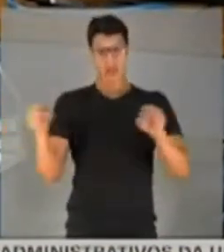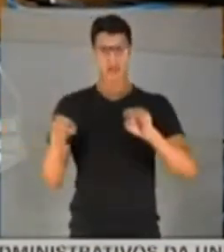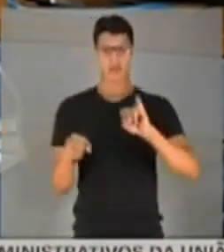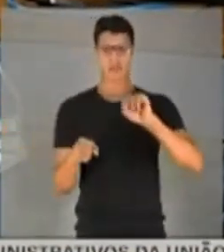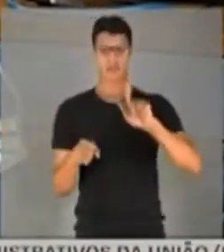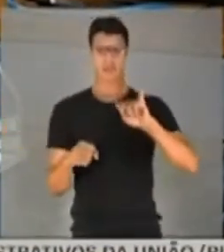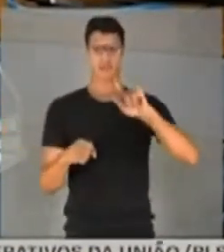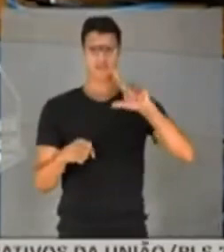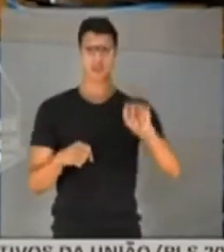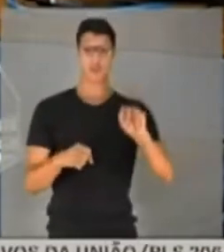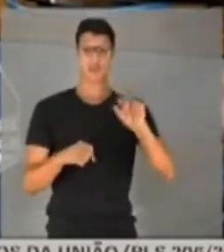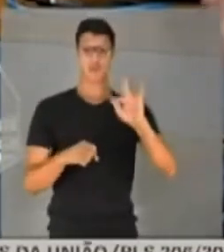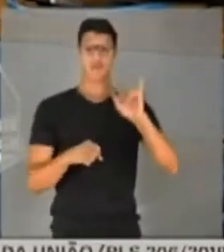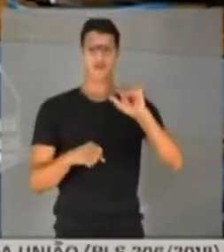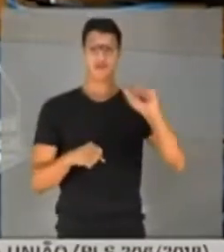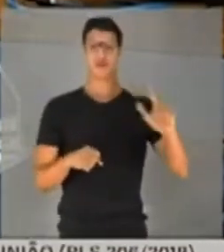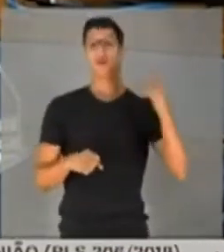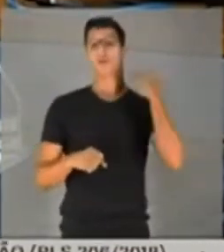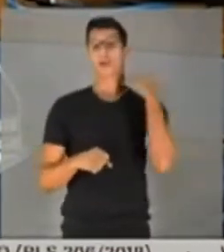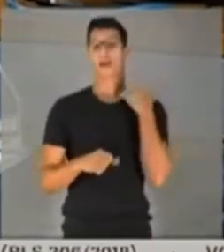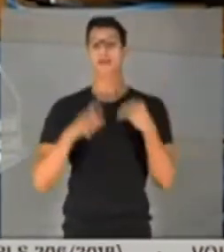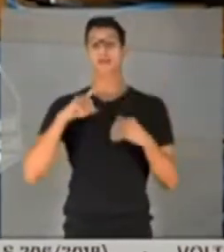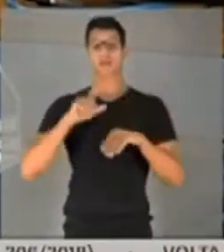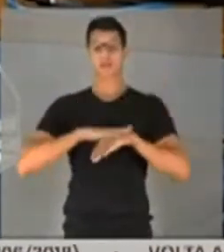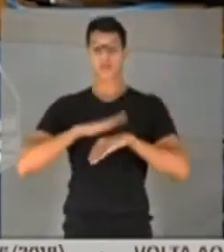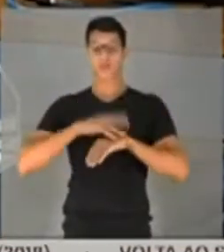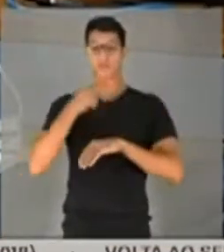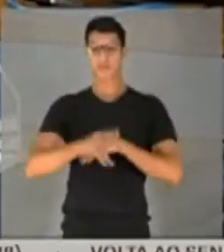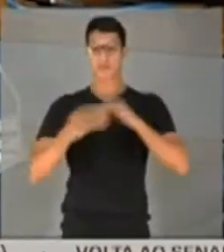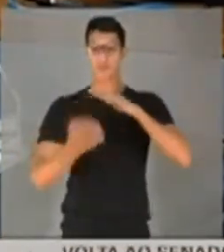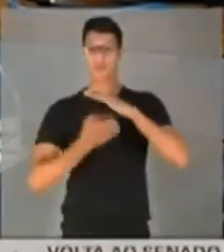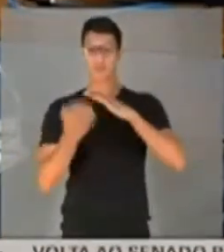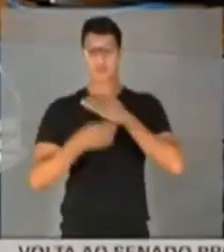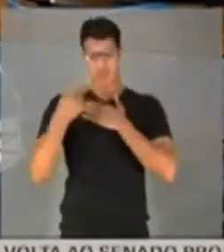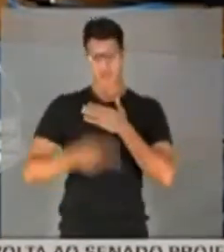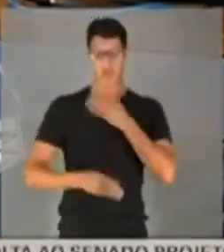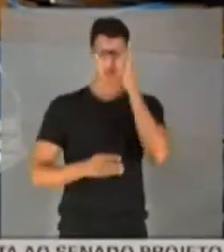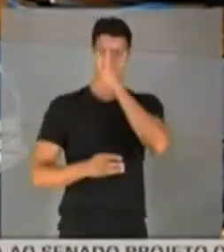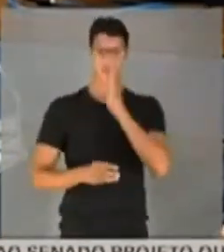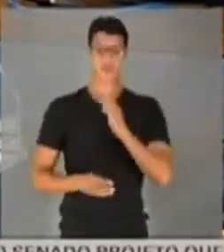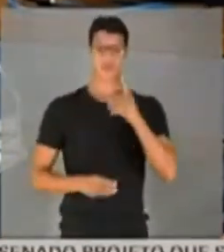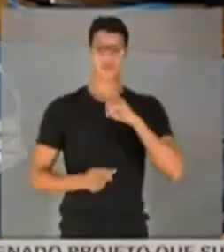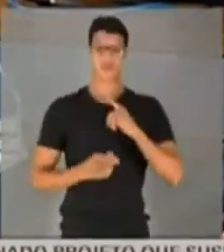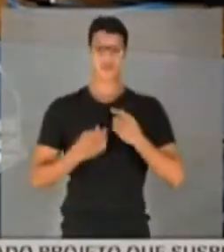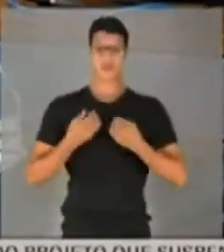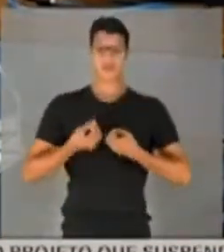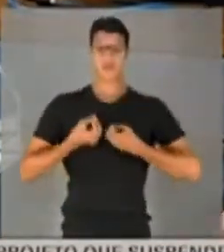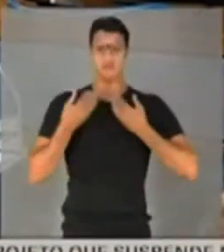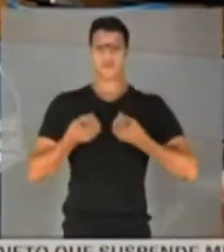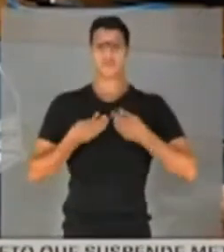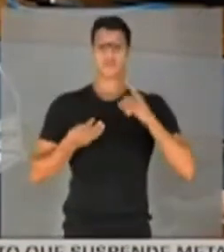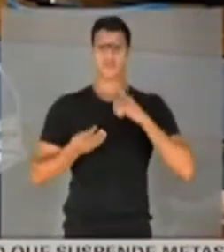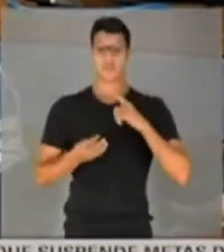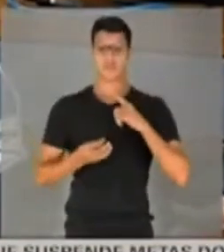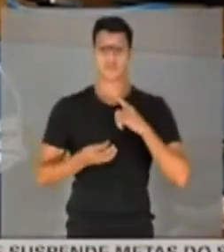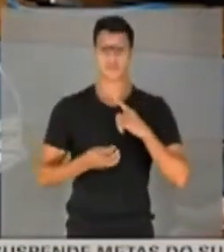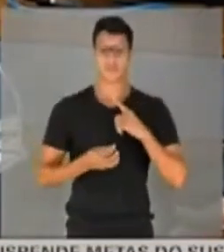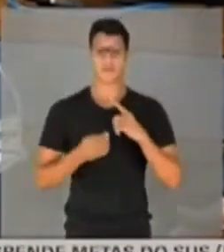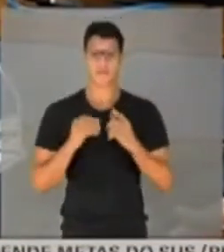fiscal, a quebra de sigilo bancário, se tiver operações desta empresa aqui no Brasil, que temos informações, que tem